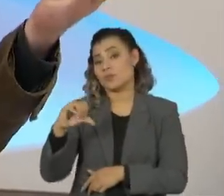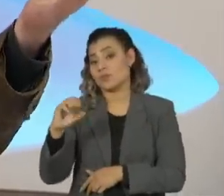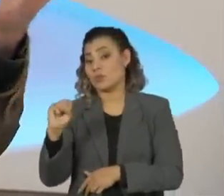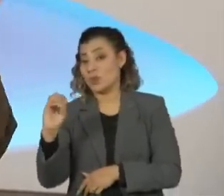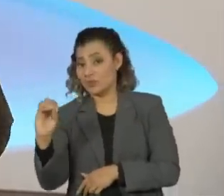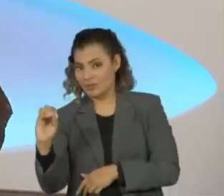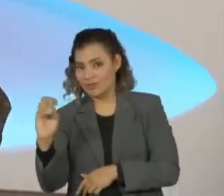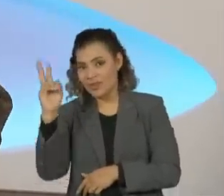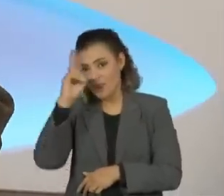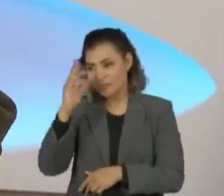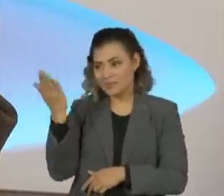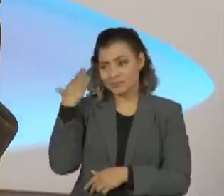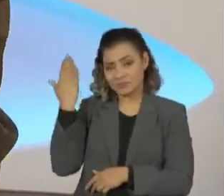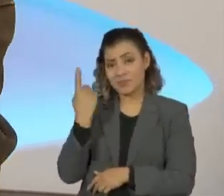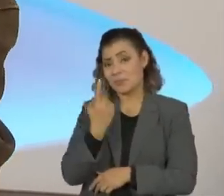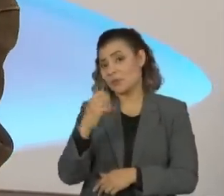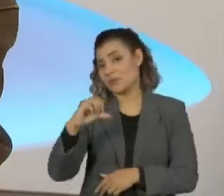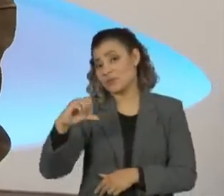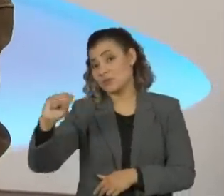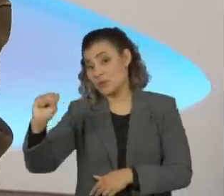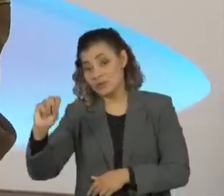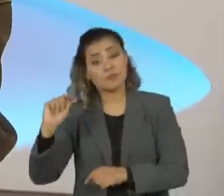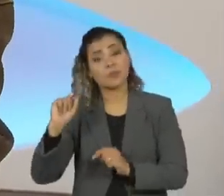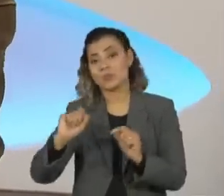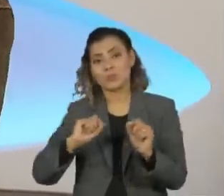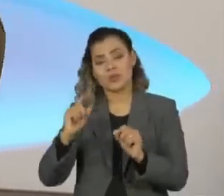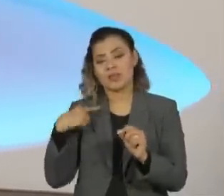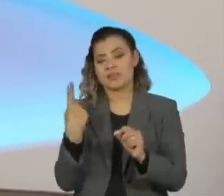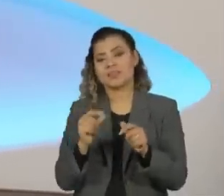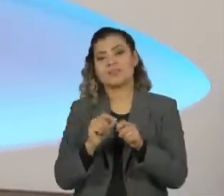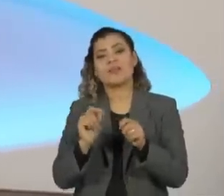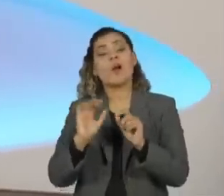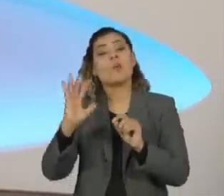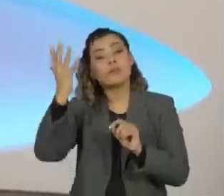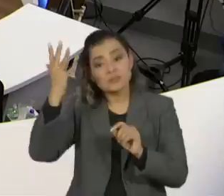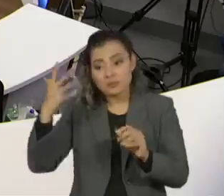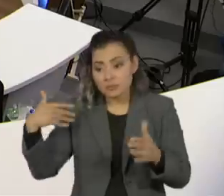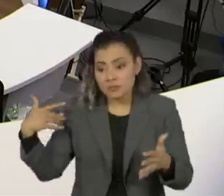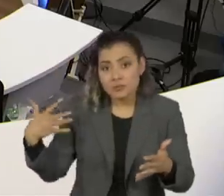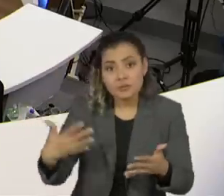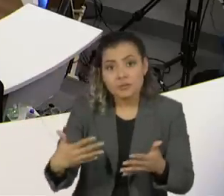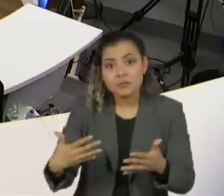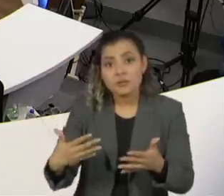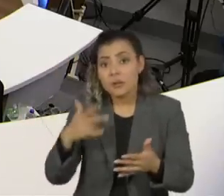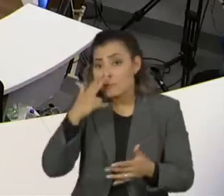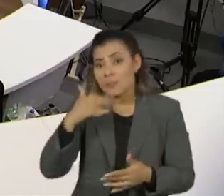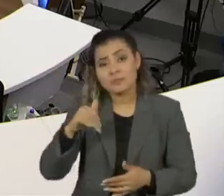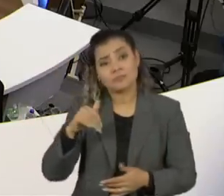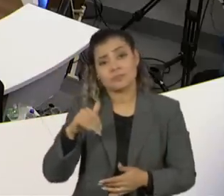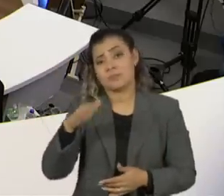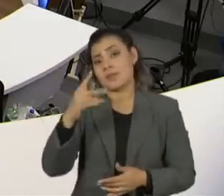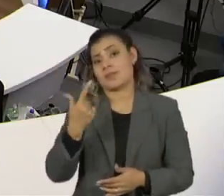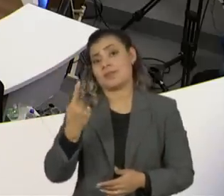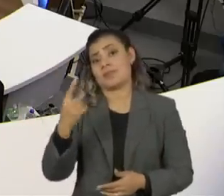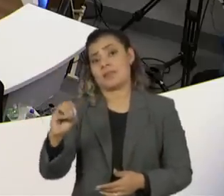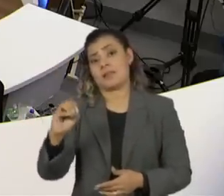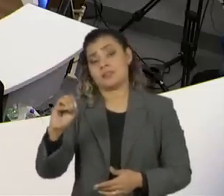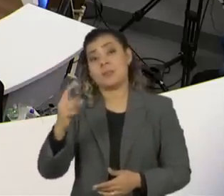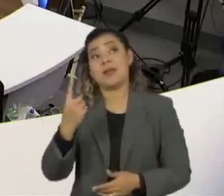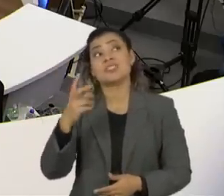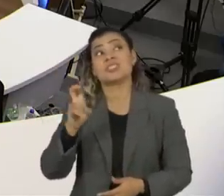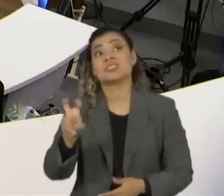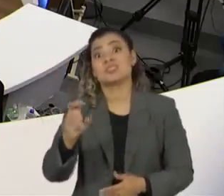dos founding fathers dos anos 80, a gente fez aquela situação toda que não eram mais de 10 pessoas, tinha mais de 15